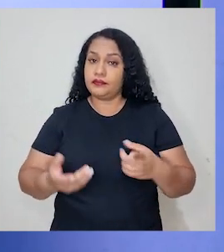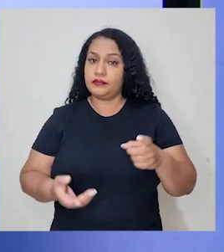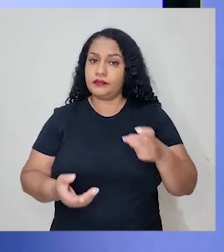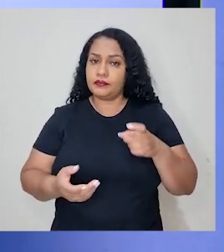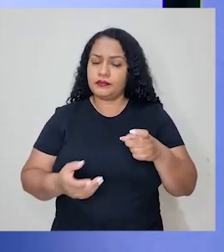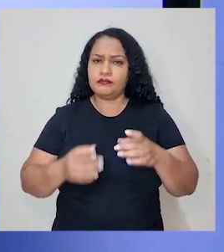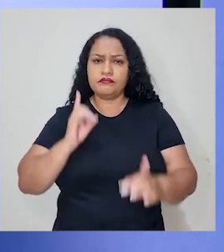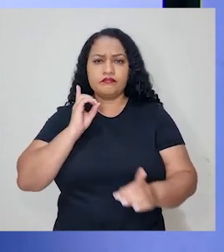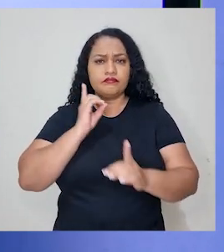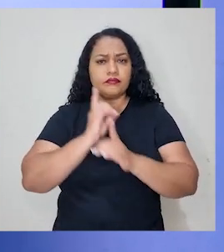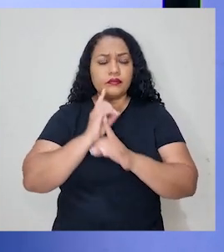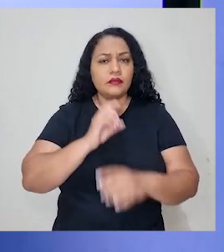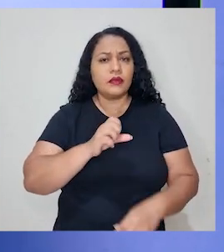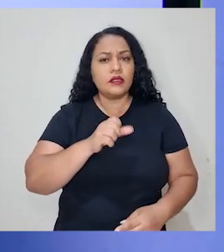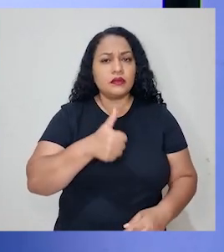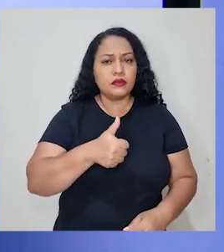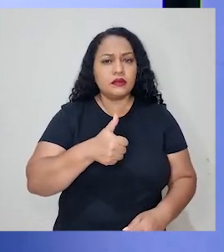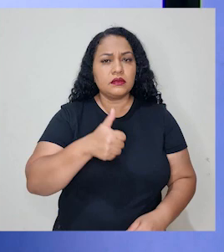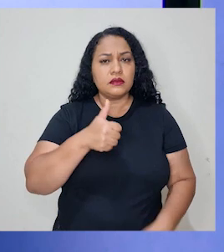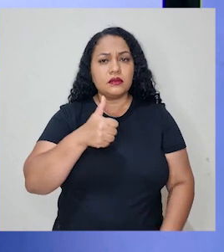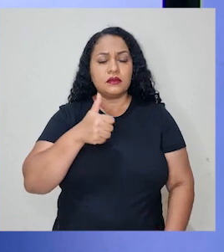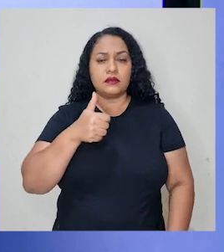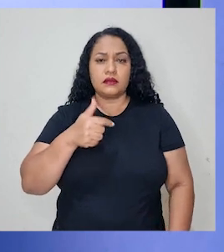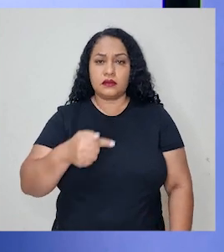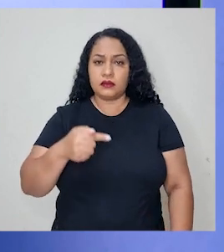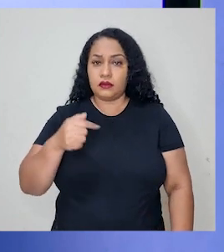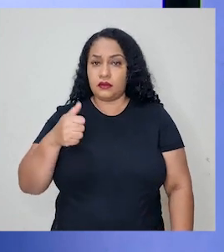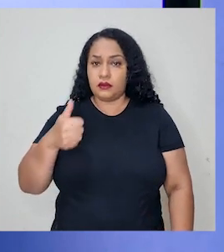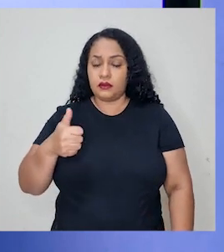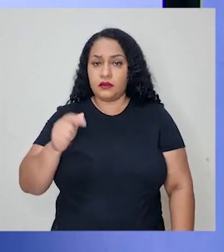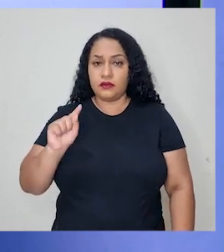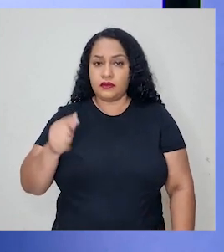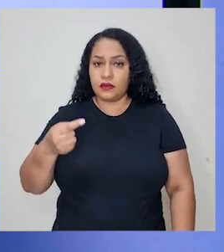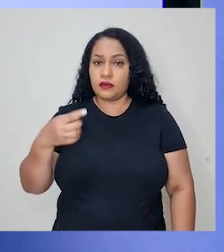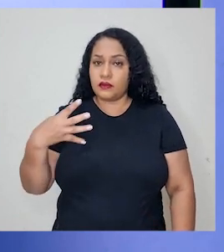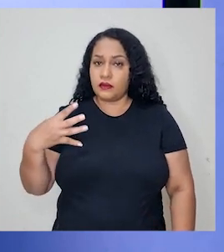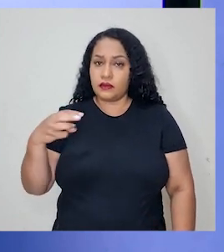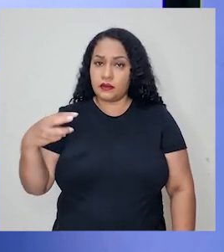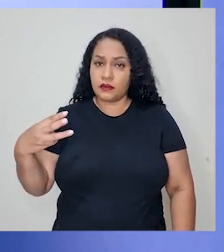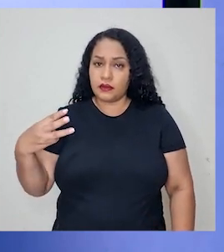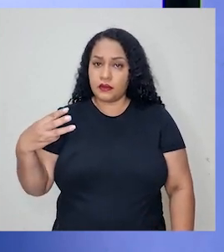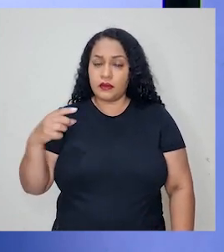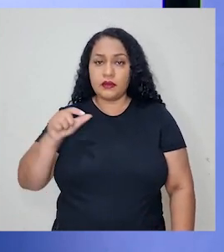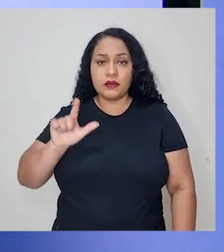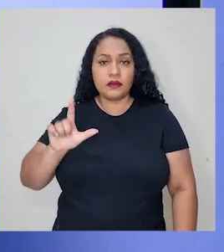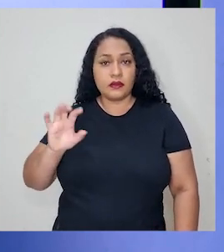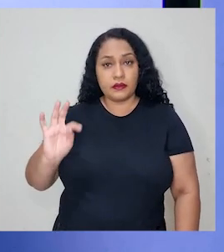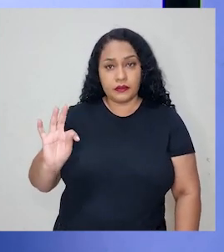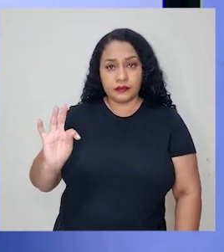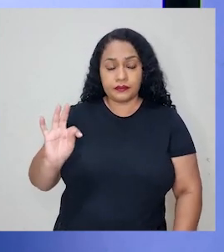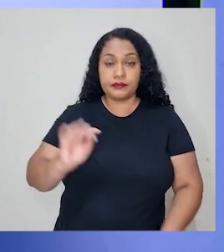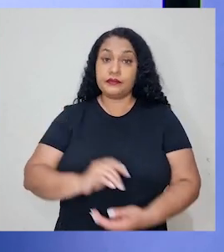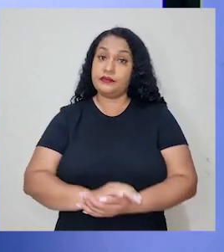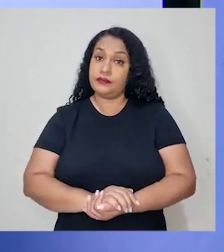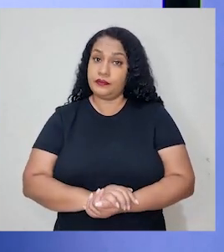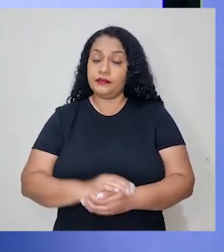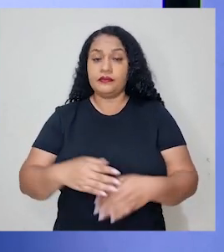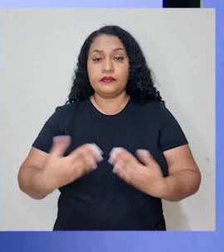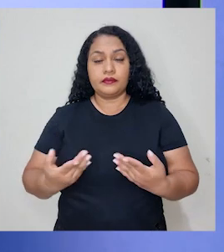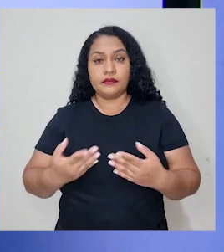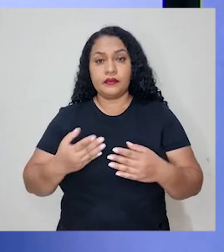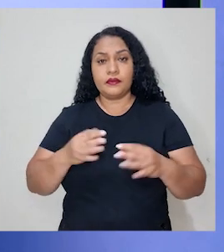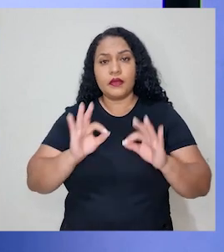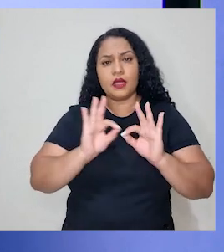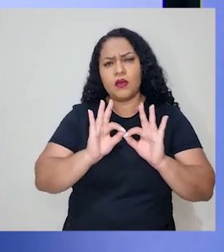aproximadamente 171,43 litros. Portanto, para